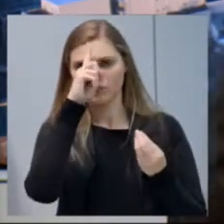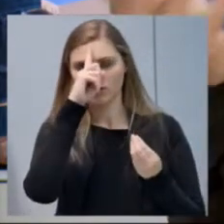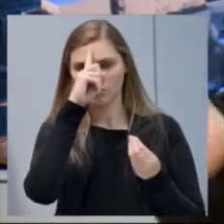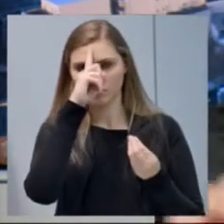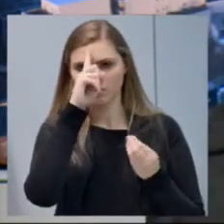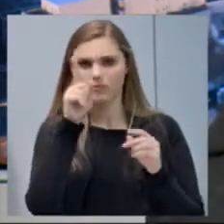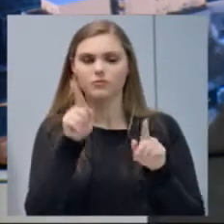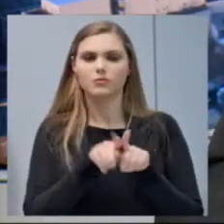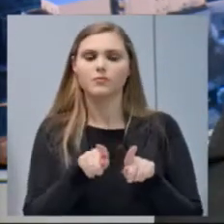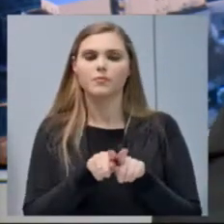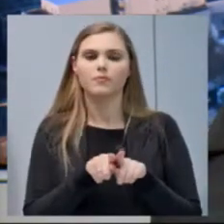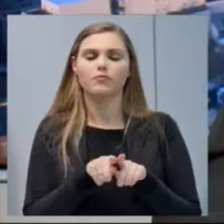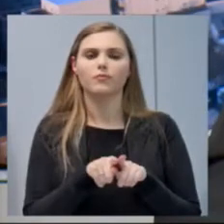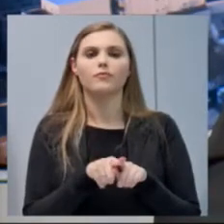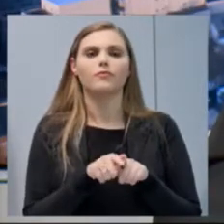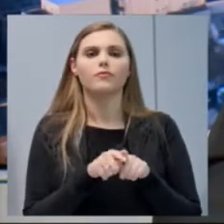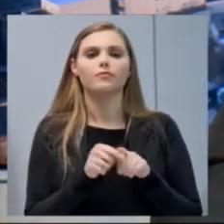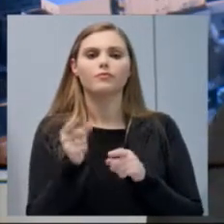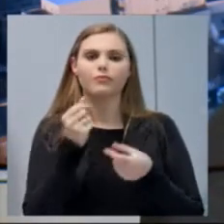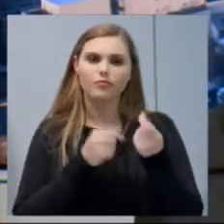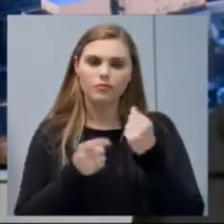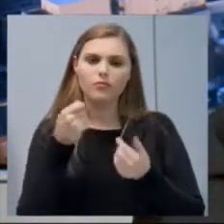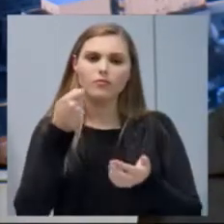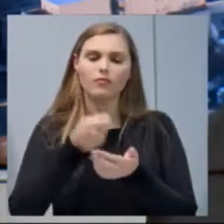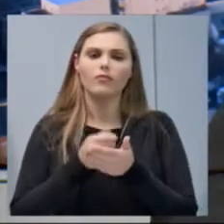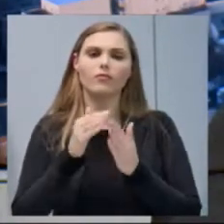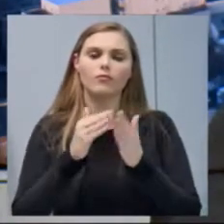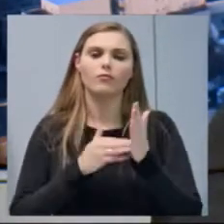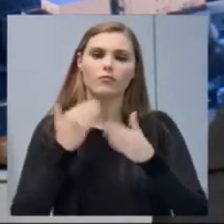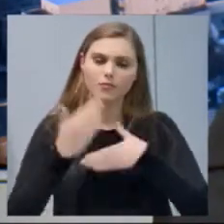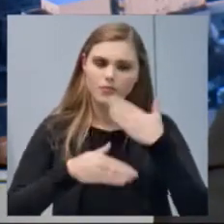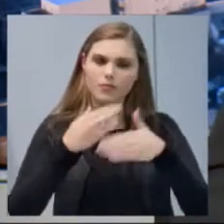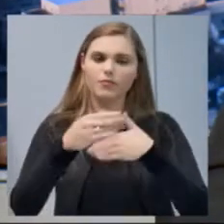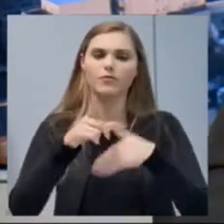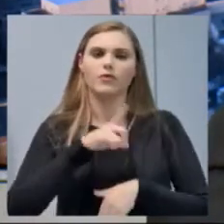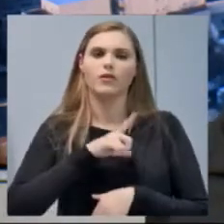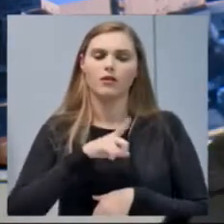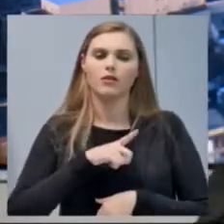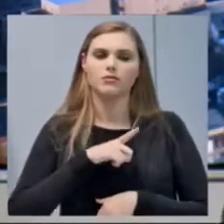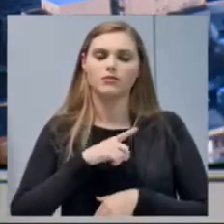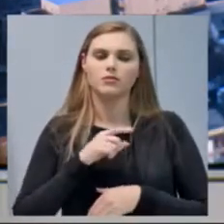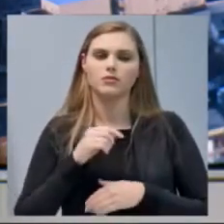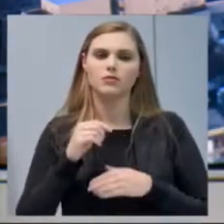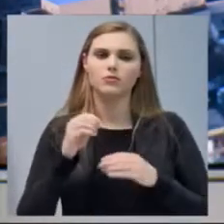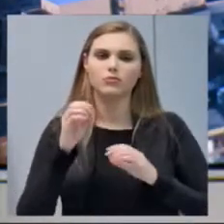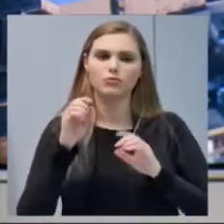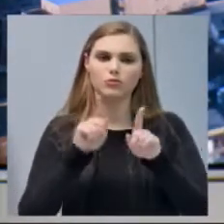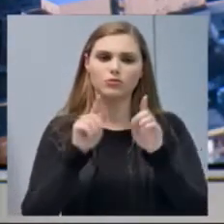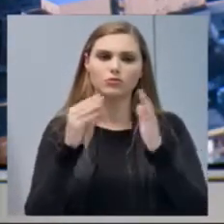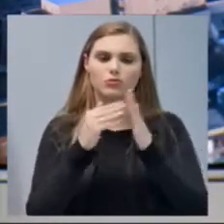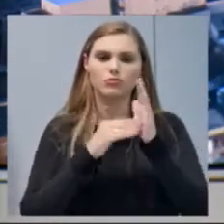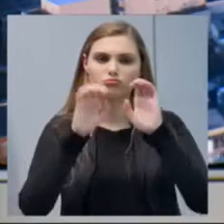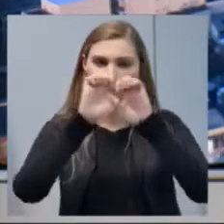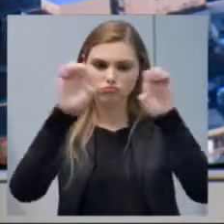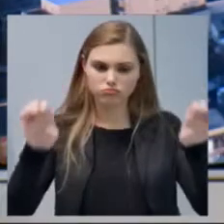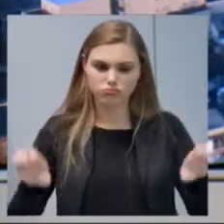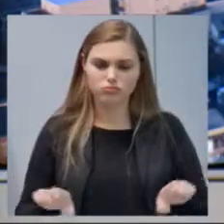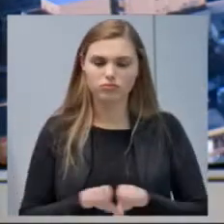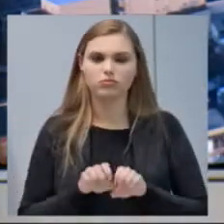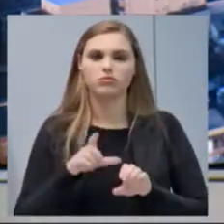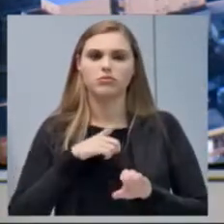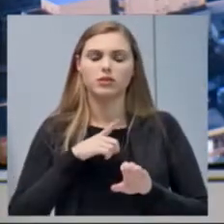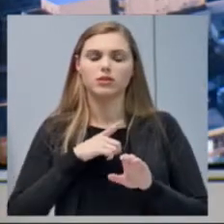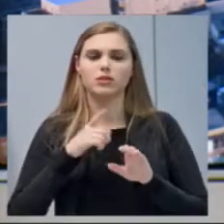o custeio de todo o processo que existe, toda a estrutura que existe no Hospital Regional São Paulo. Então, o recurso este que